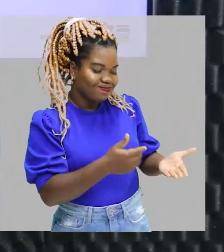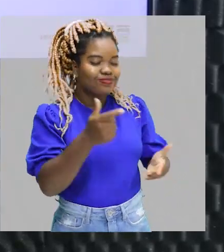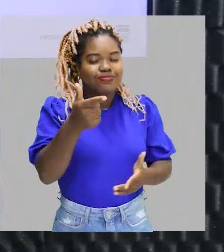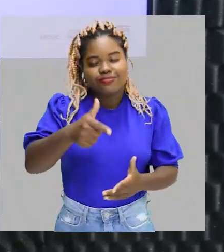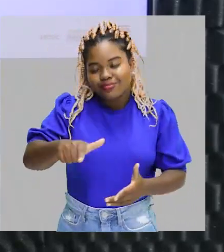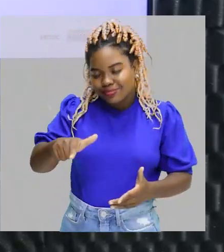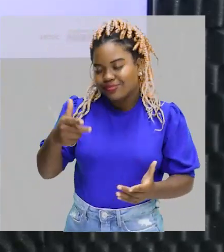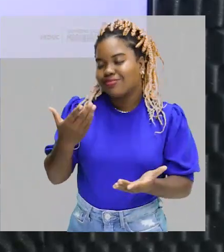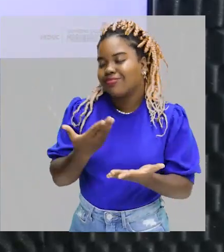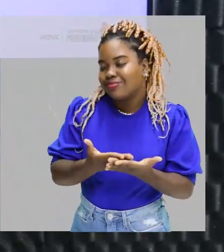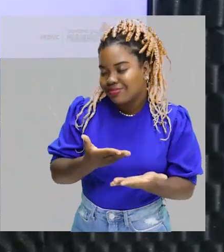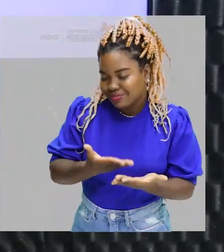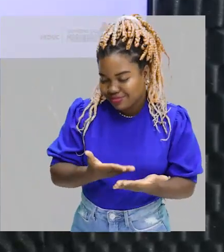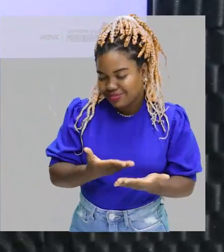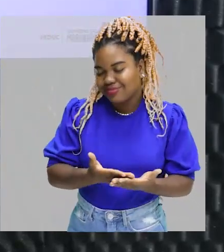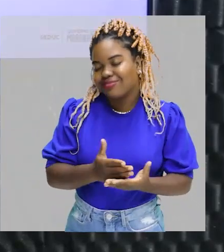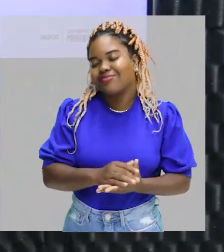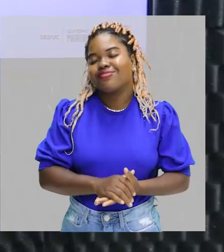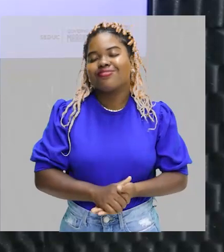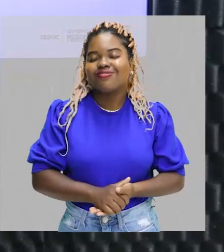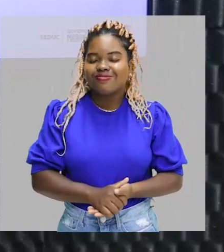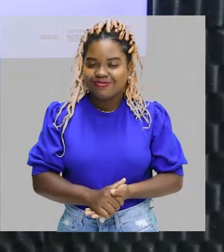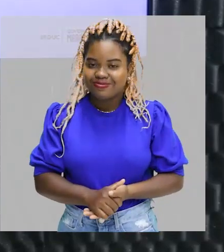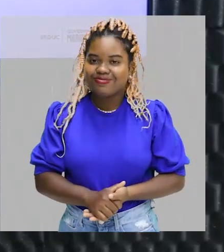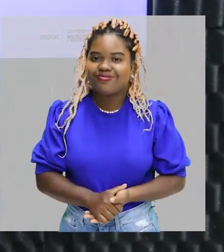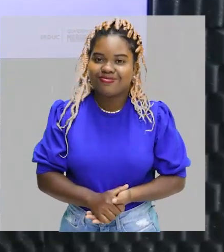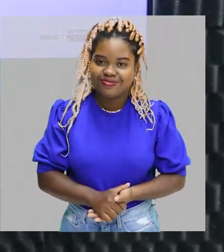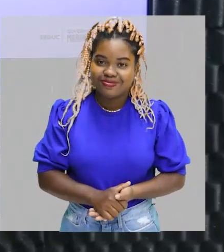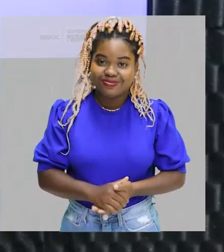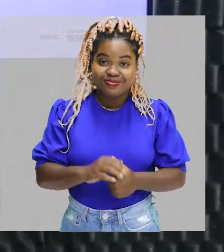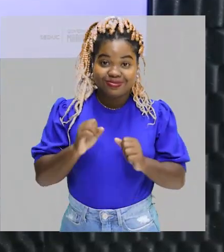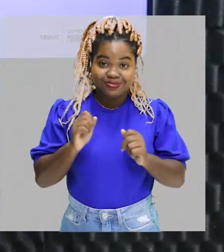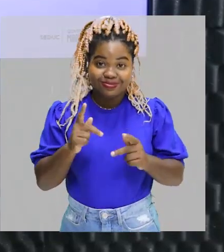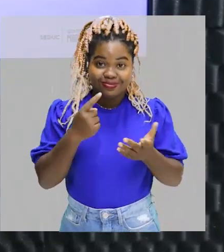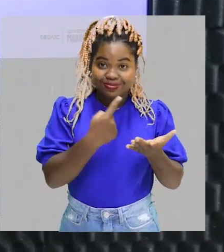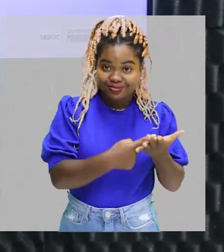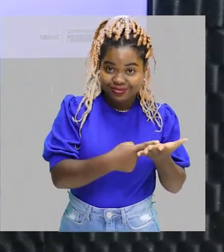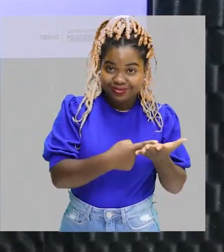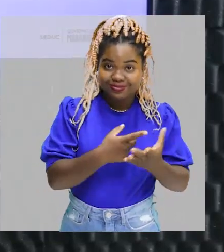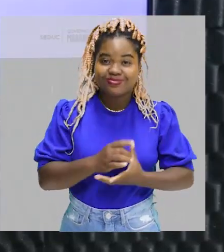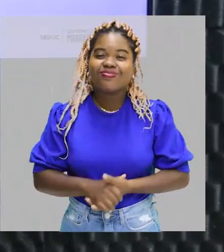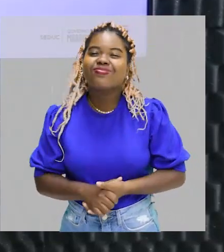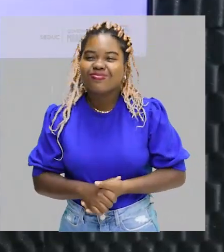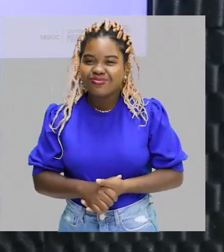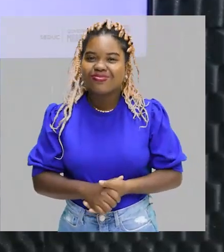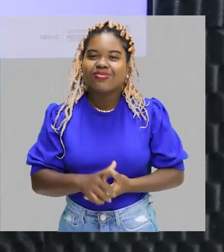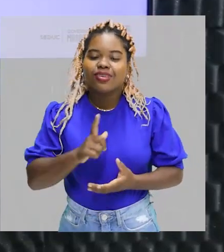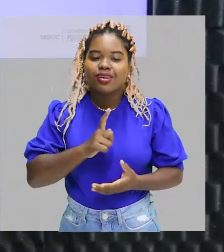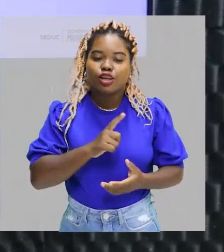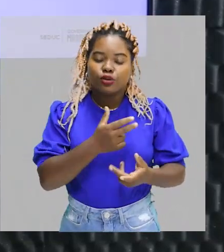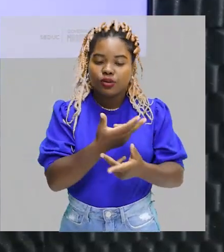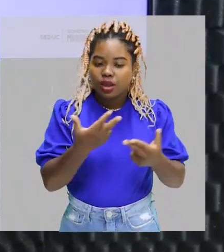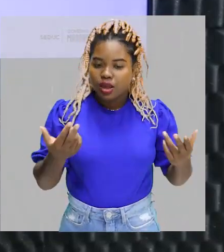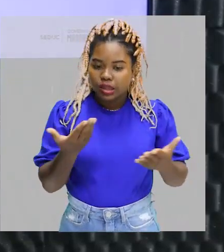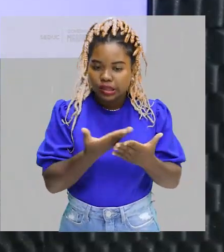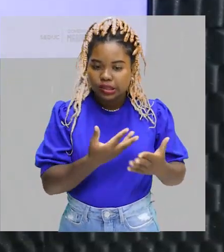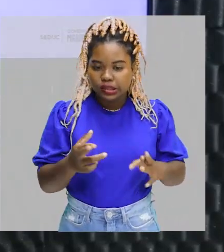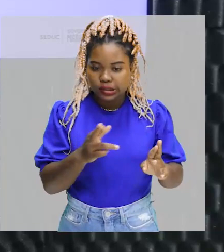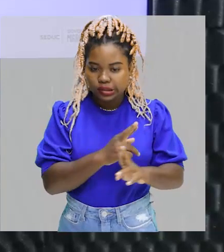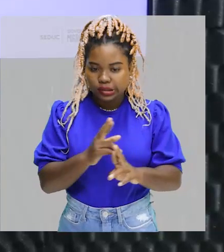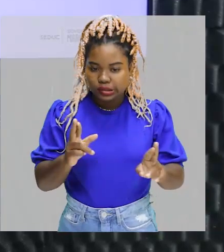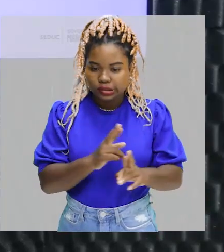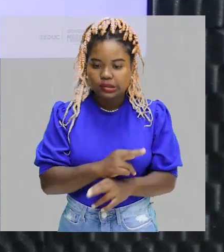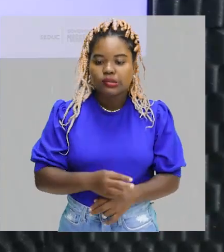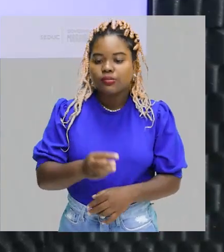o seu caderno e assim você vai desenvolver os seus estudos. Show de bola, turma! Bom, estamos em uma série de aulas relacionadas